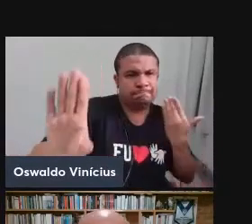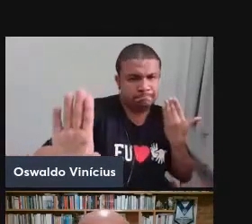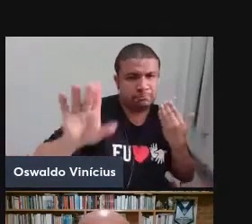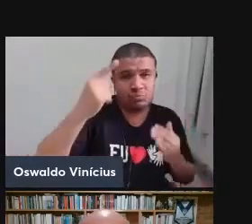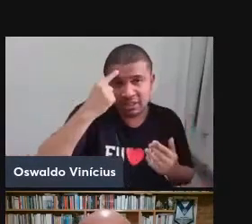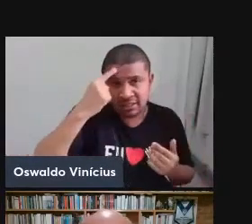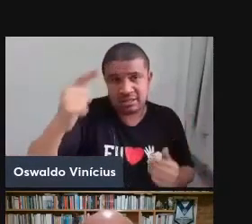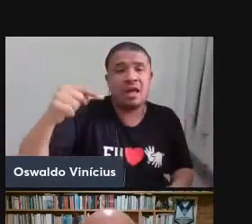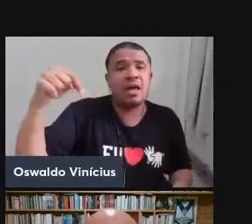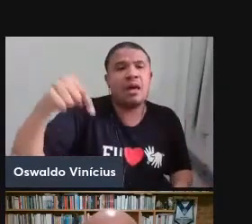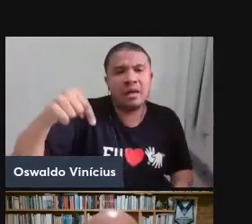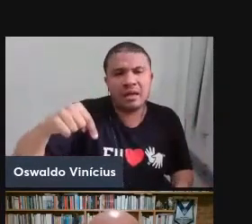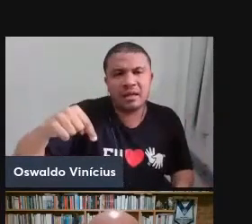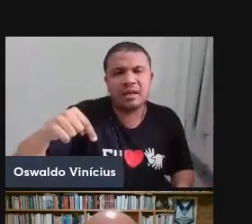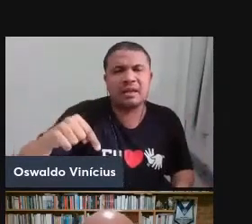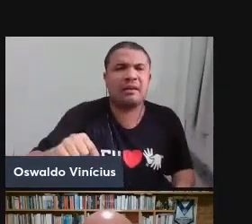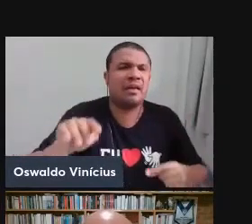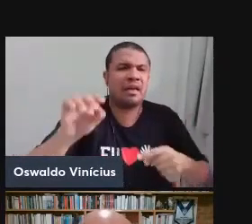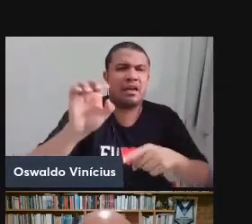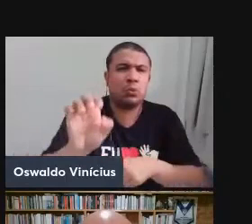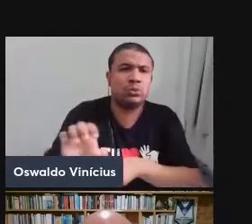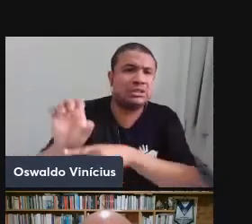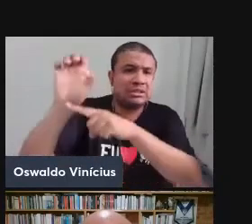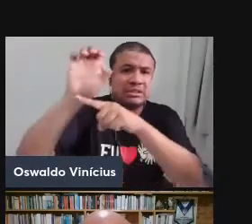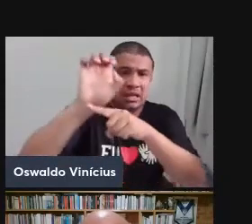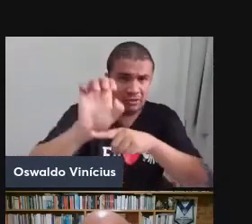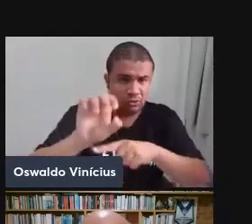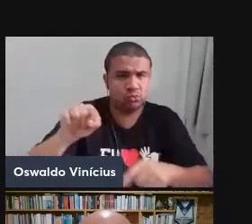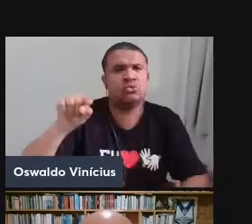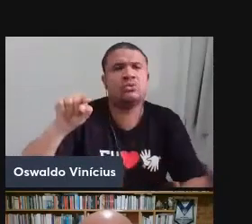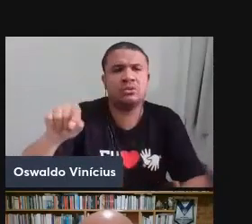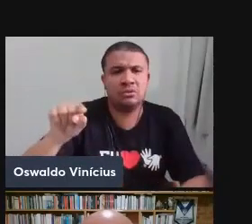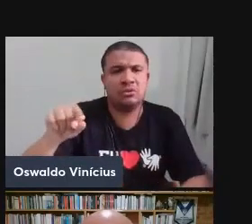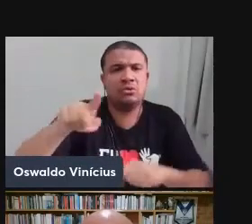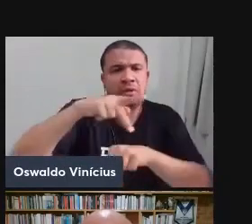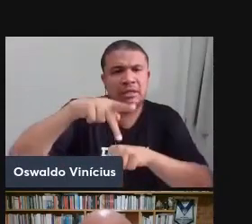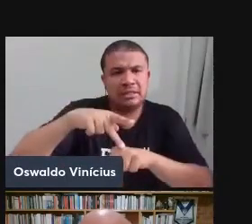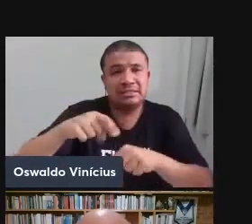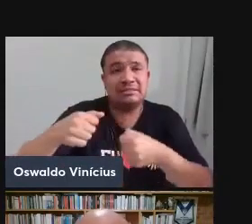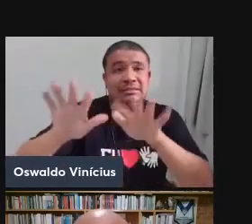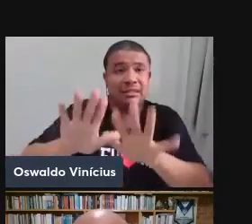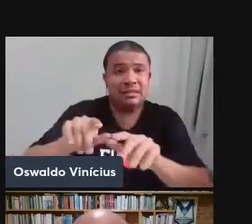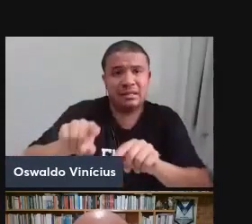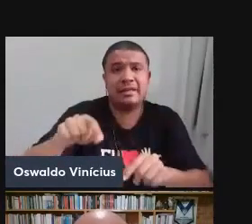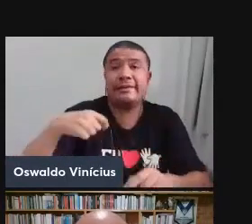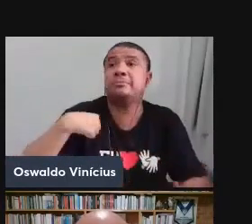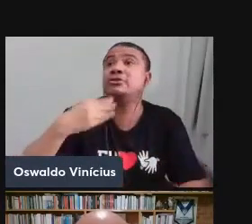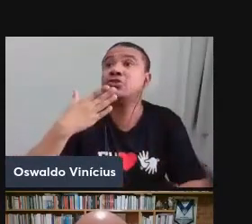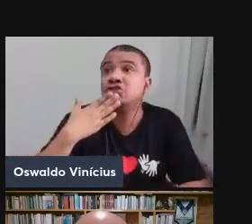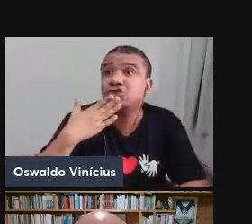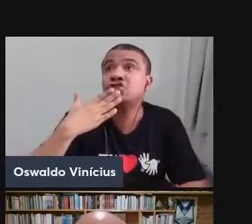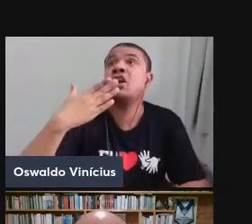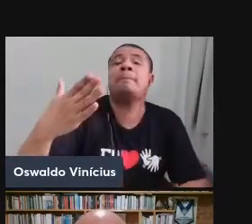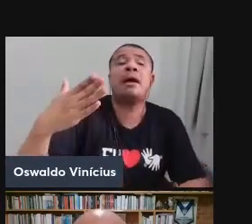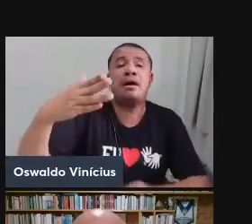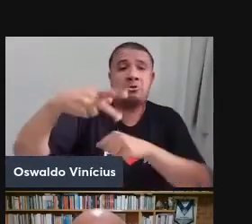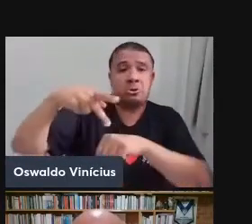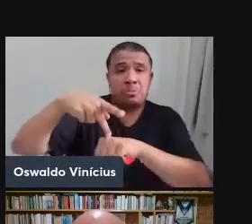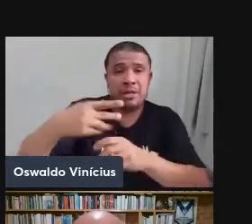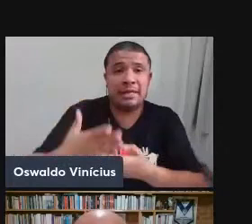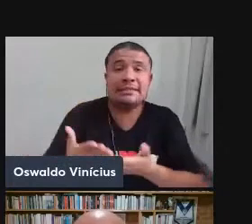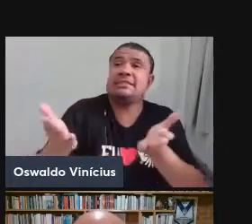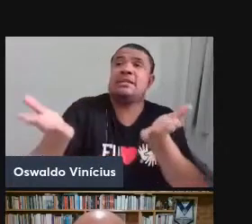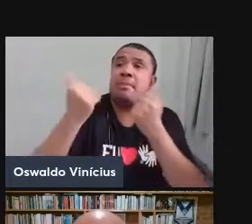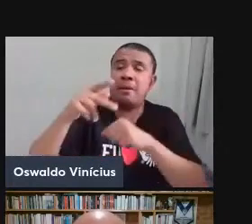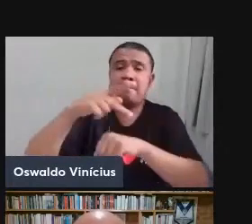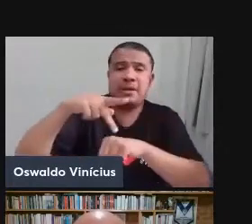ideia aqui é que o Estado aí está, nós não precisamos invocar o Estado, nós não precisamos chamar o